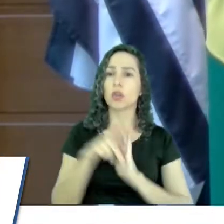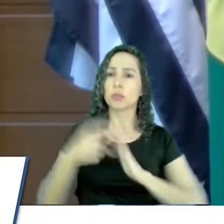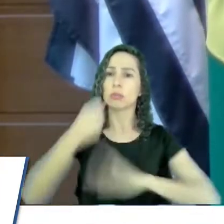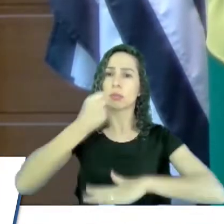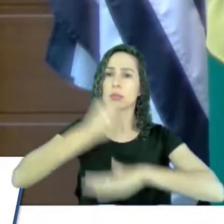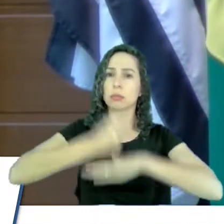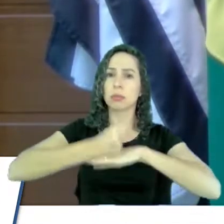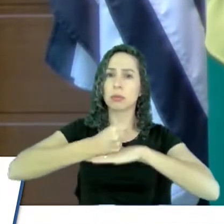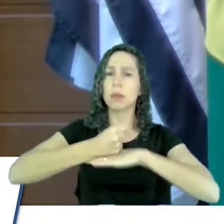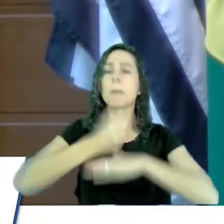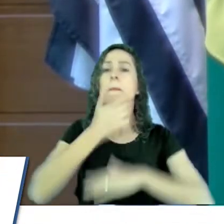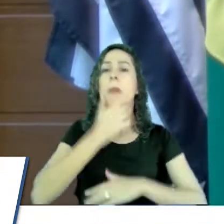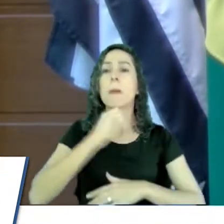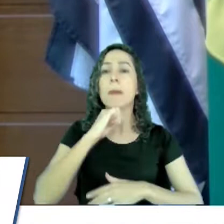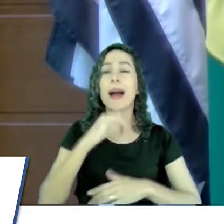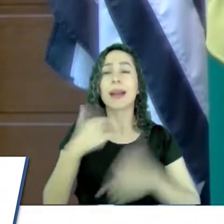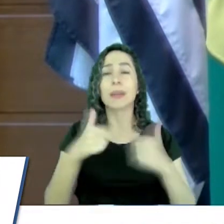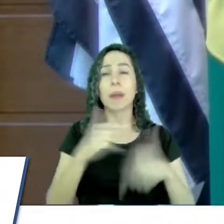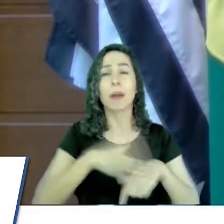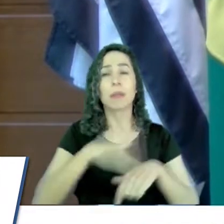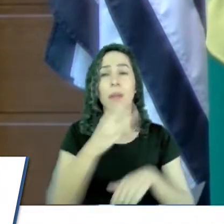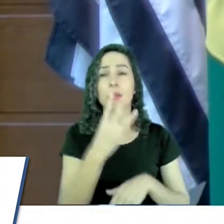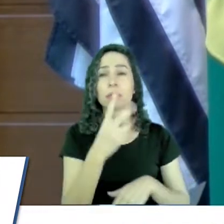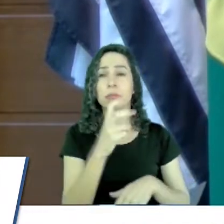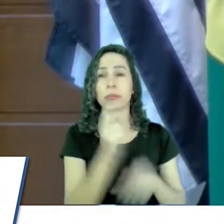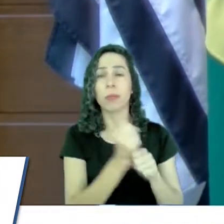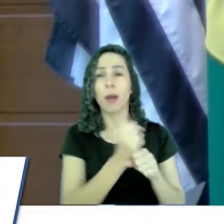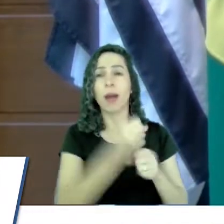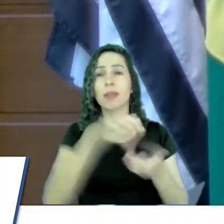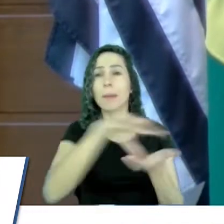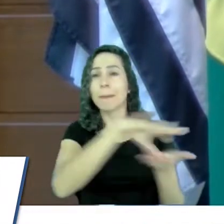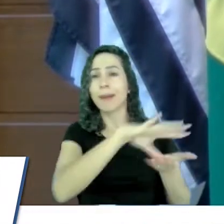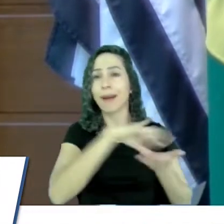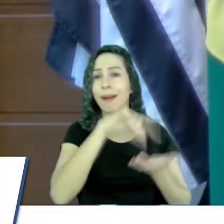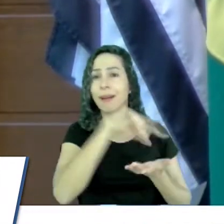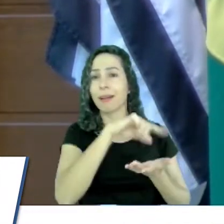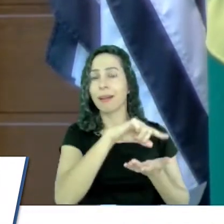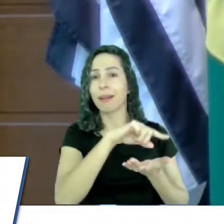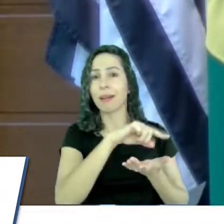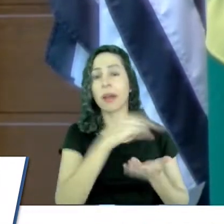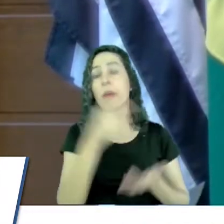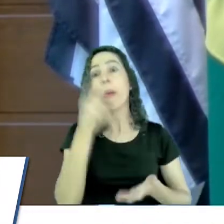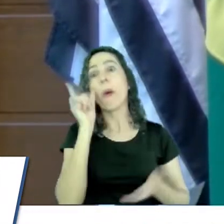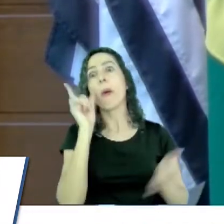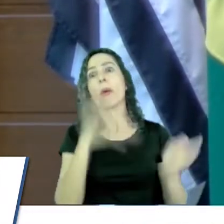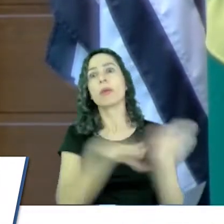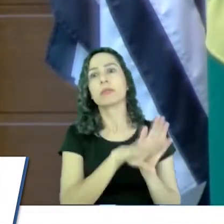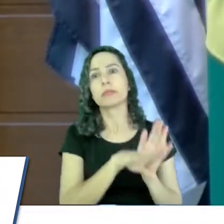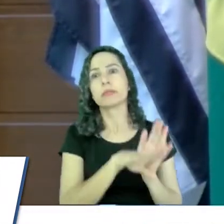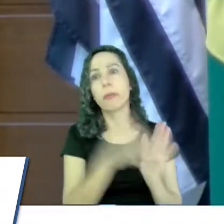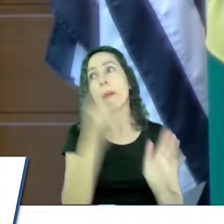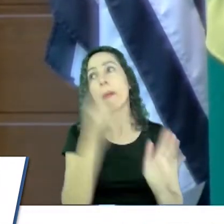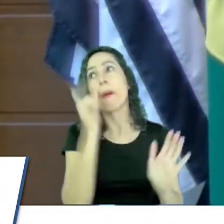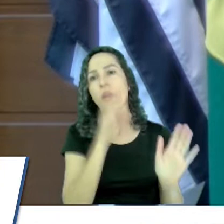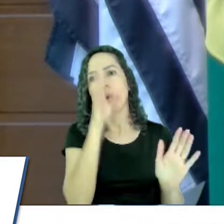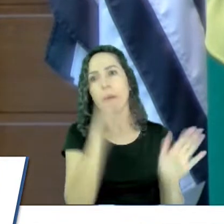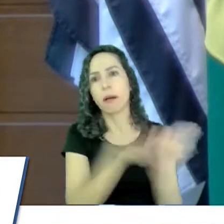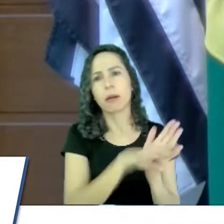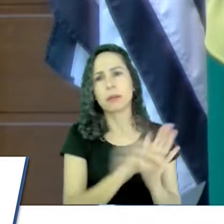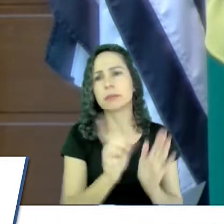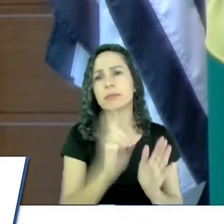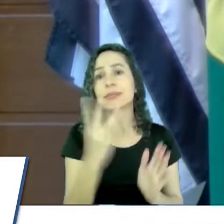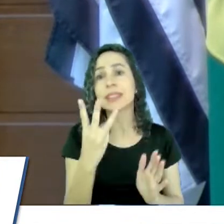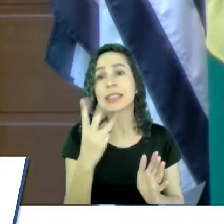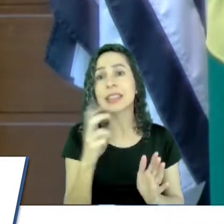trabalha há mais de 35 anos ali na praça. Ele não está ali ontem. Não é ontem. É há